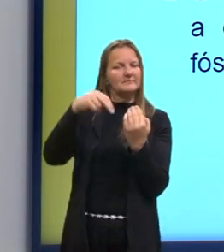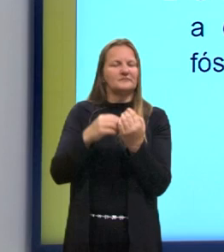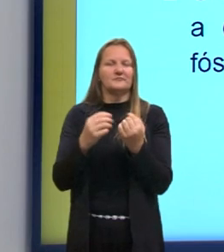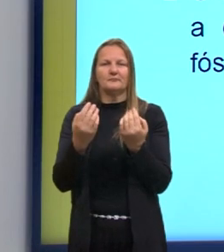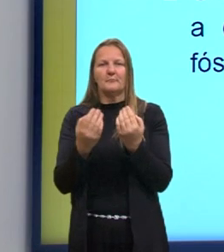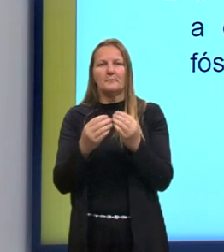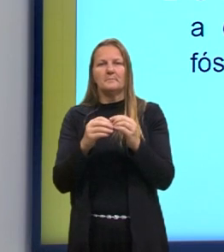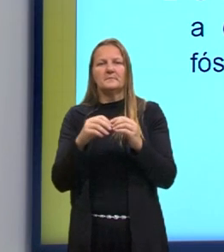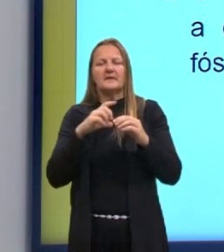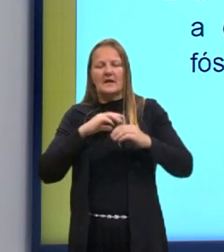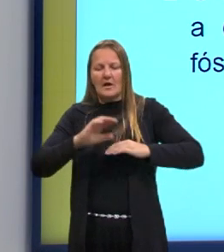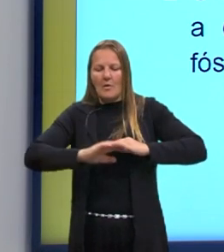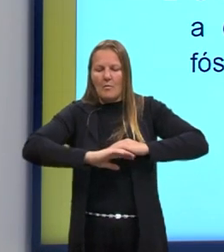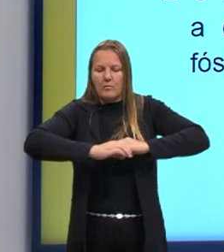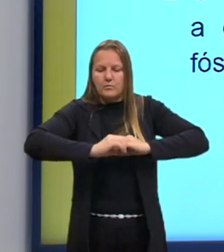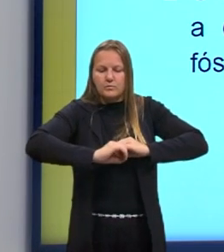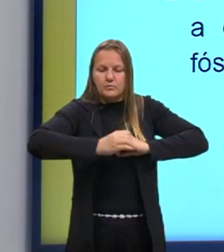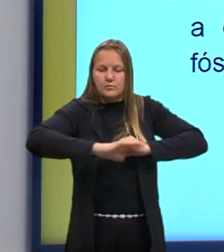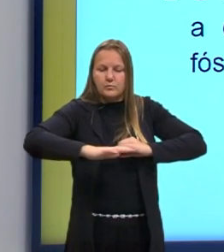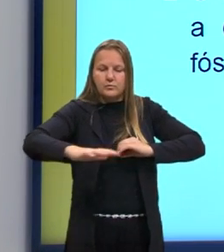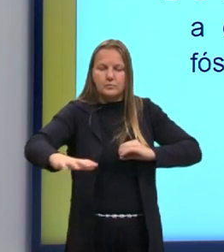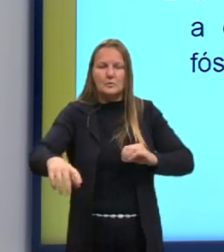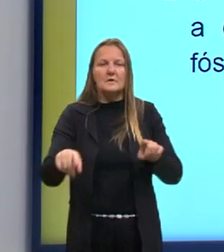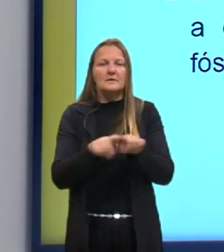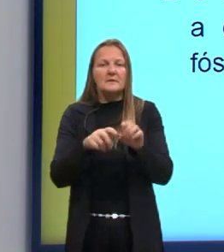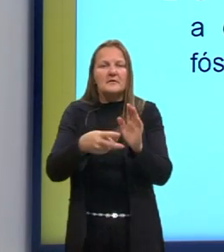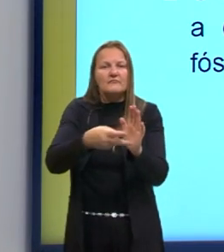nos oceanos e também em combustíveis fósseis.